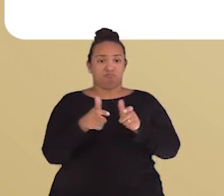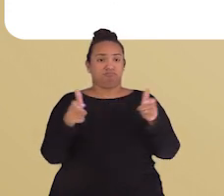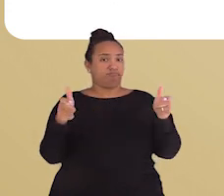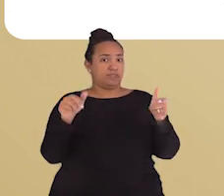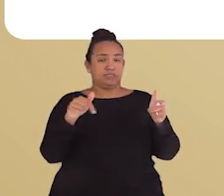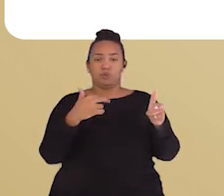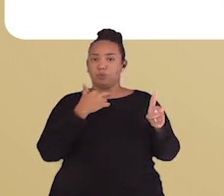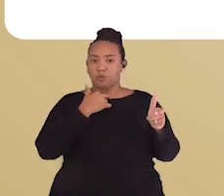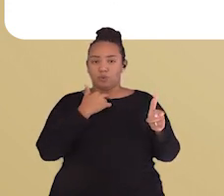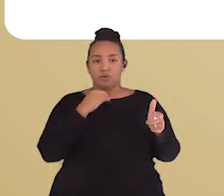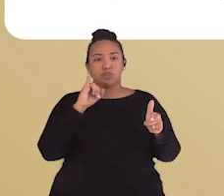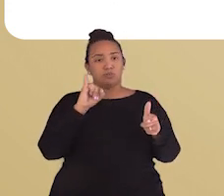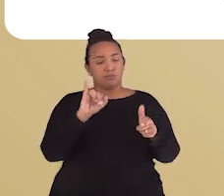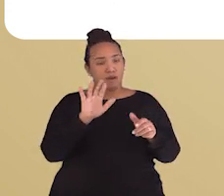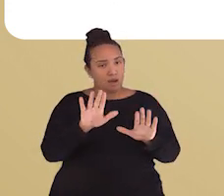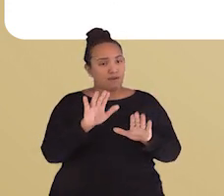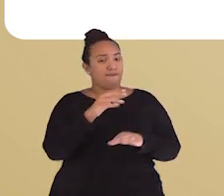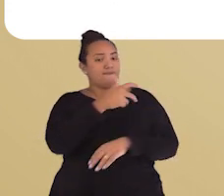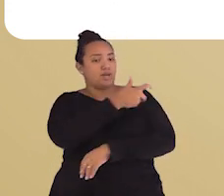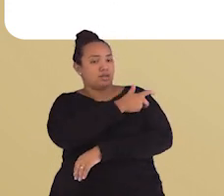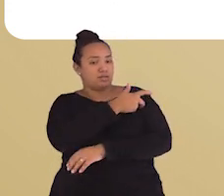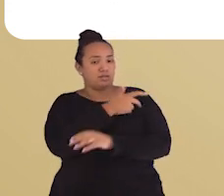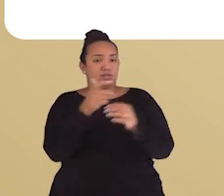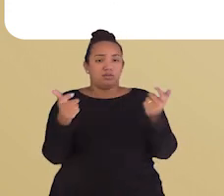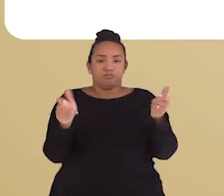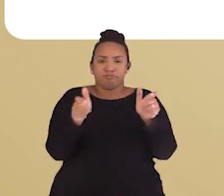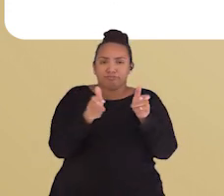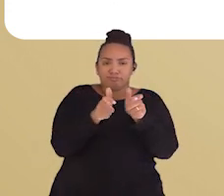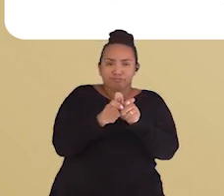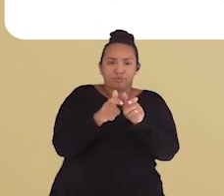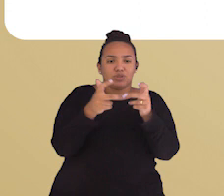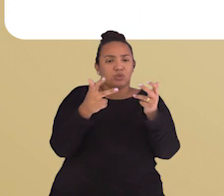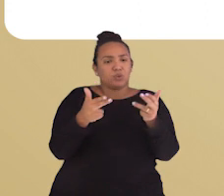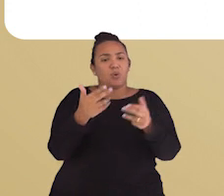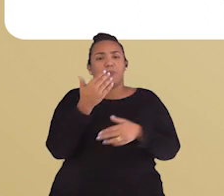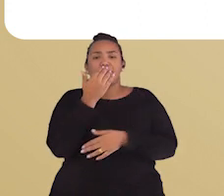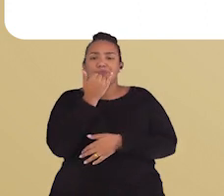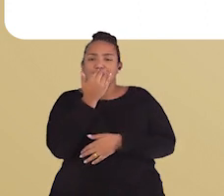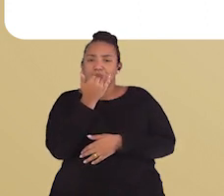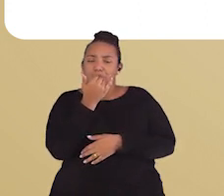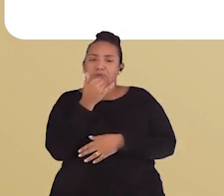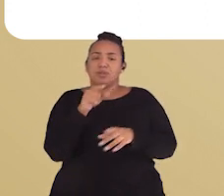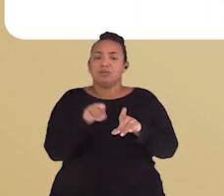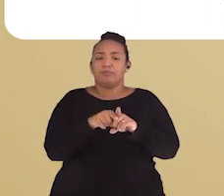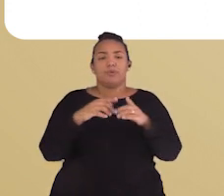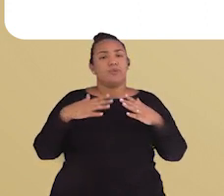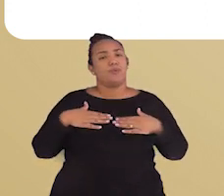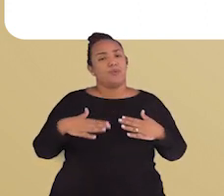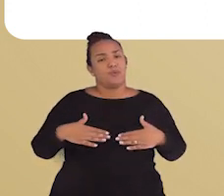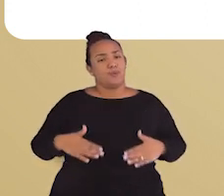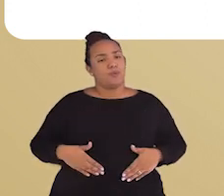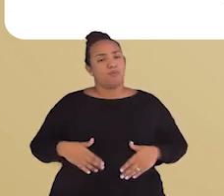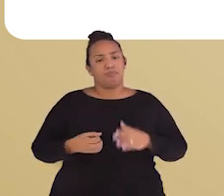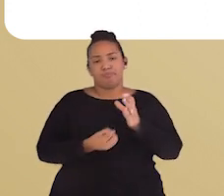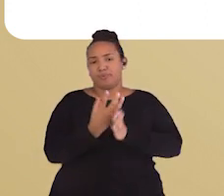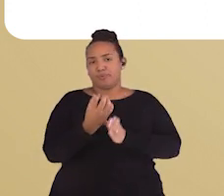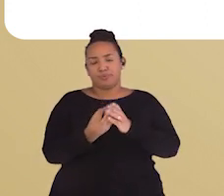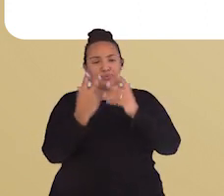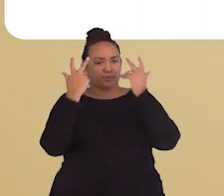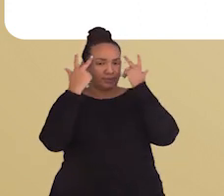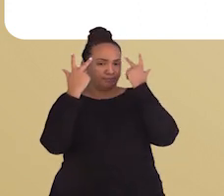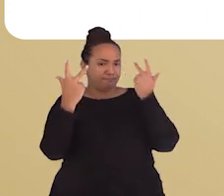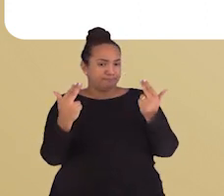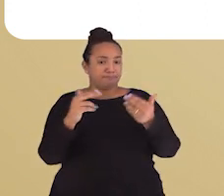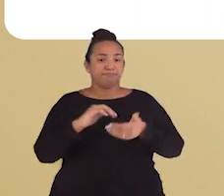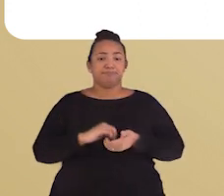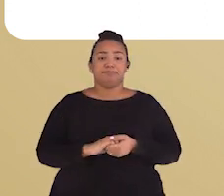Mas as vacinas contêm apenas uma pequena fração do mesmo formaldeído que consumimos nos alimentos e que é produzida naturalmente em nossos corpos diariamente.